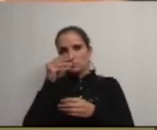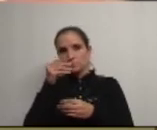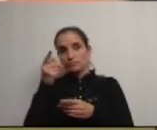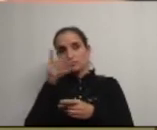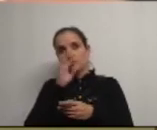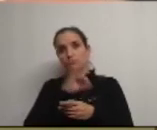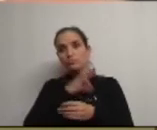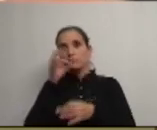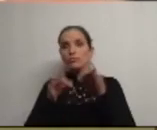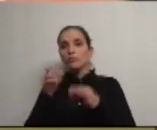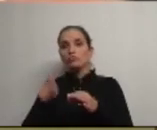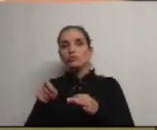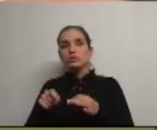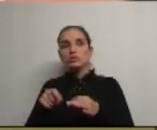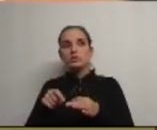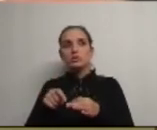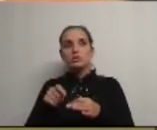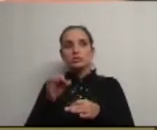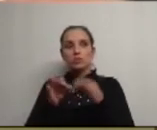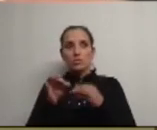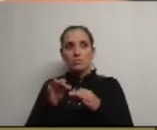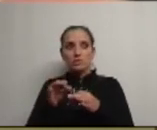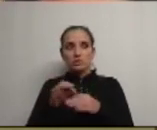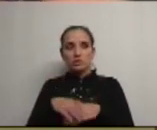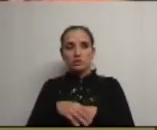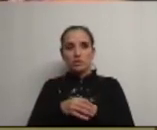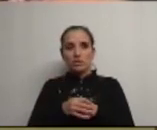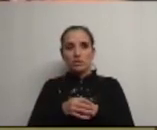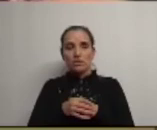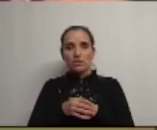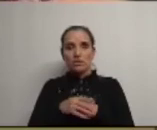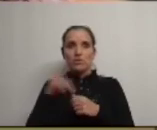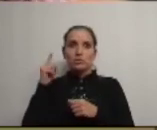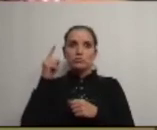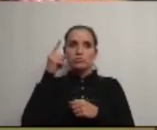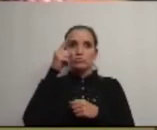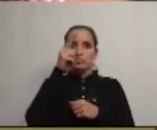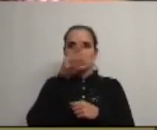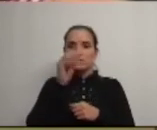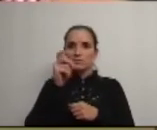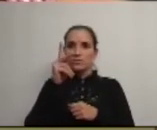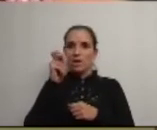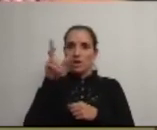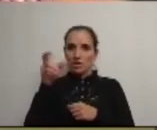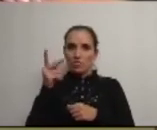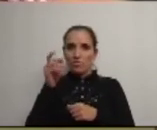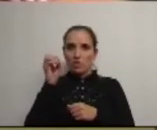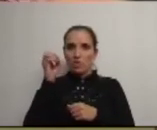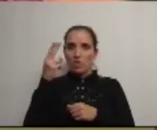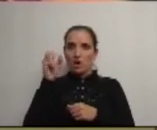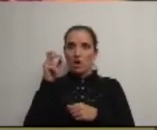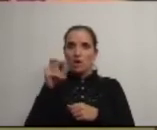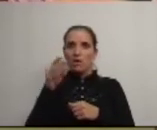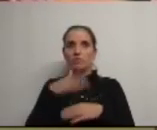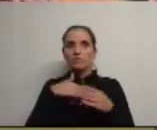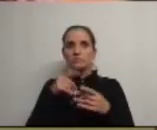doutor juiz no dia do julgamento iria a Severo do Boga e levava o escrivão e faziam lá o julgamento e não